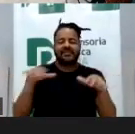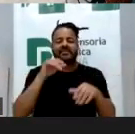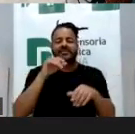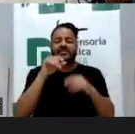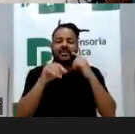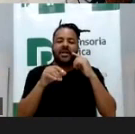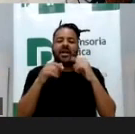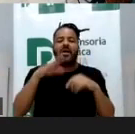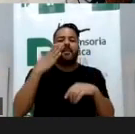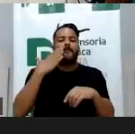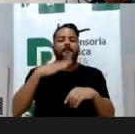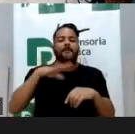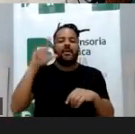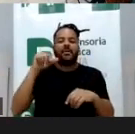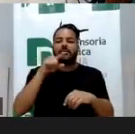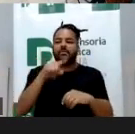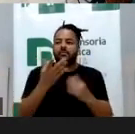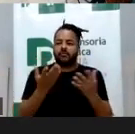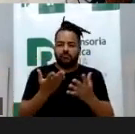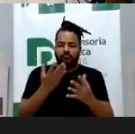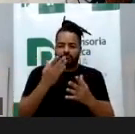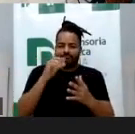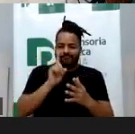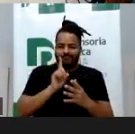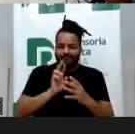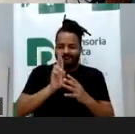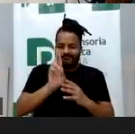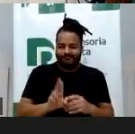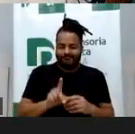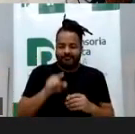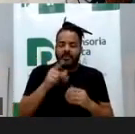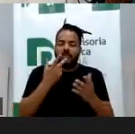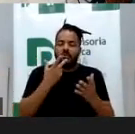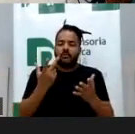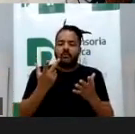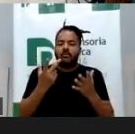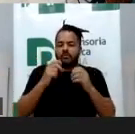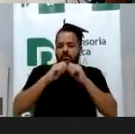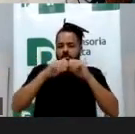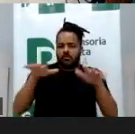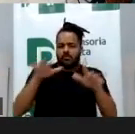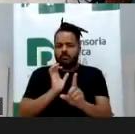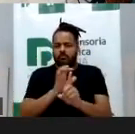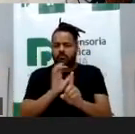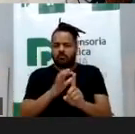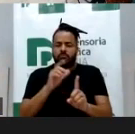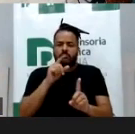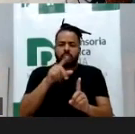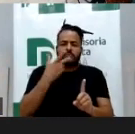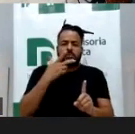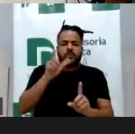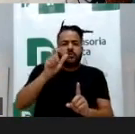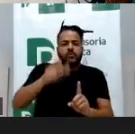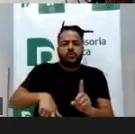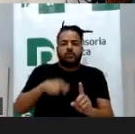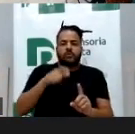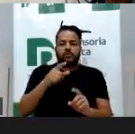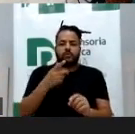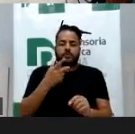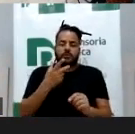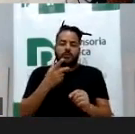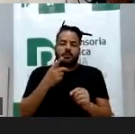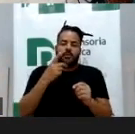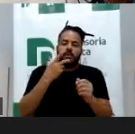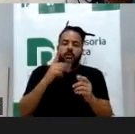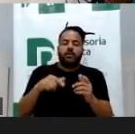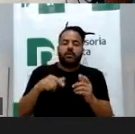desculpem, a influenciadora digital chama-se Carolina Burgos, ela é uma pessoa que trabalha com arte,